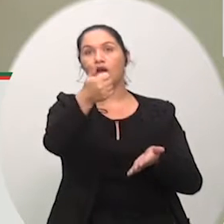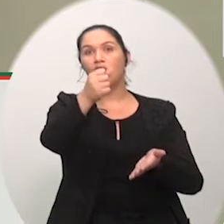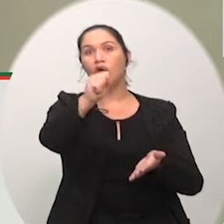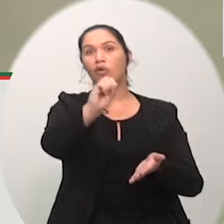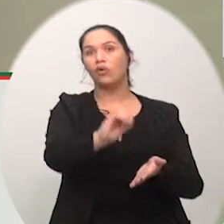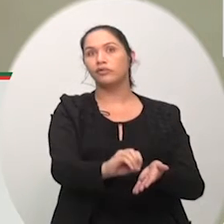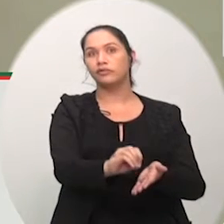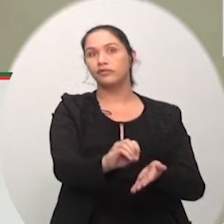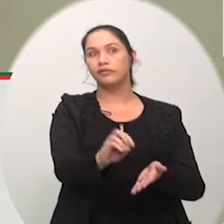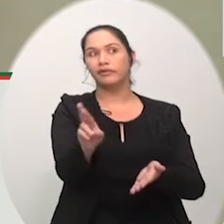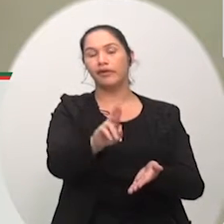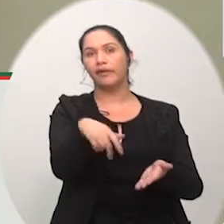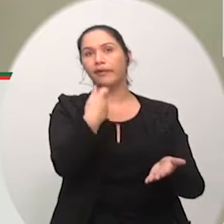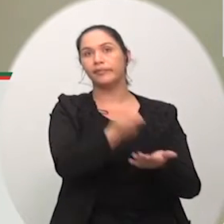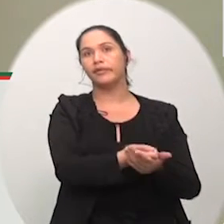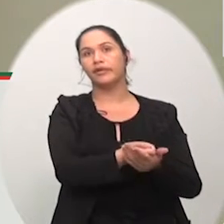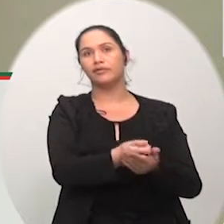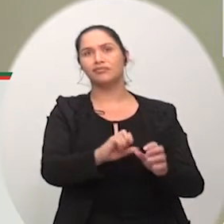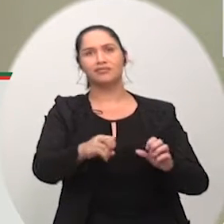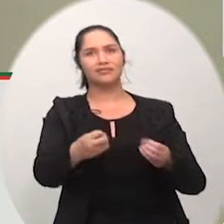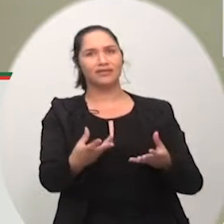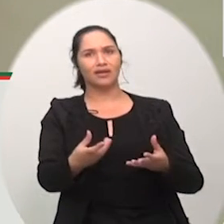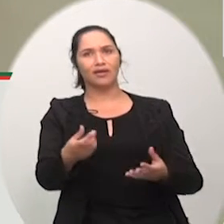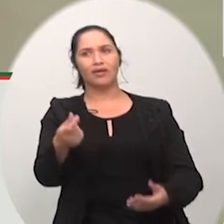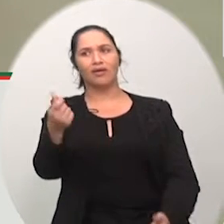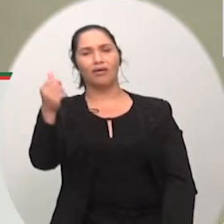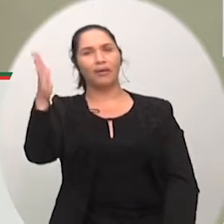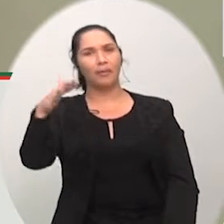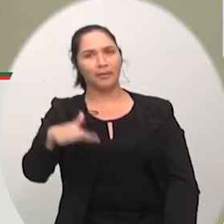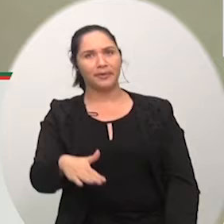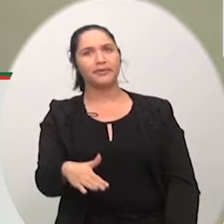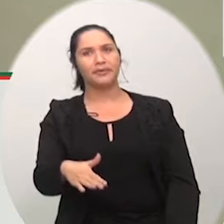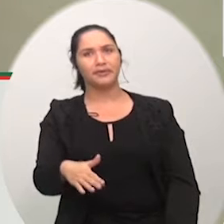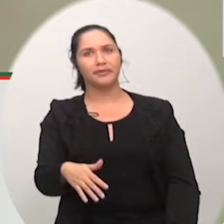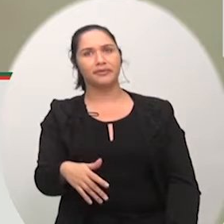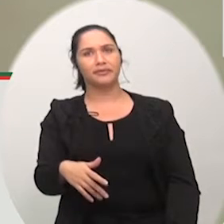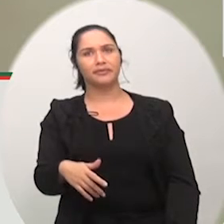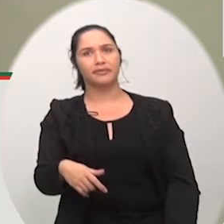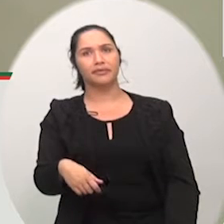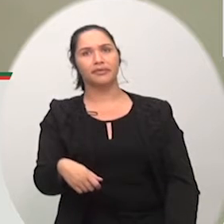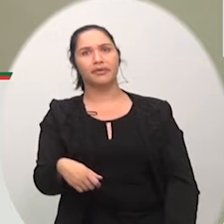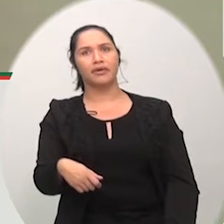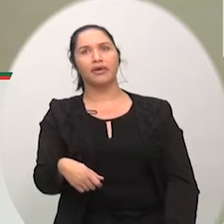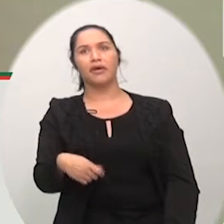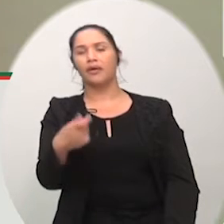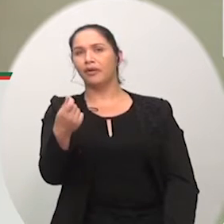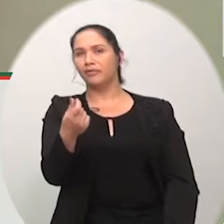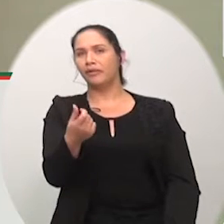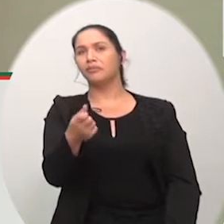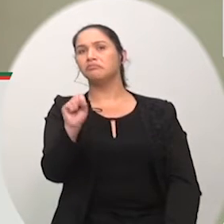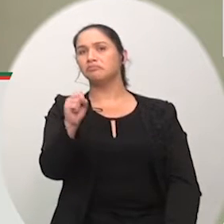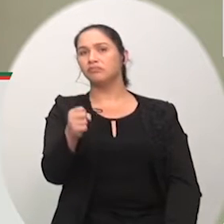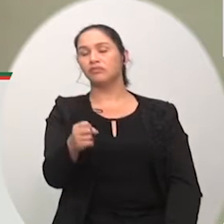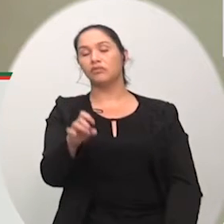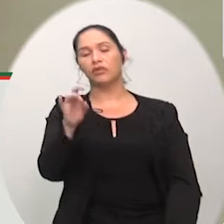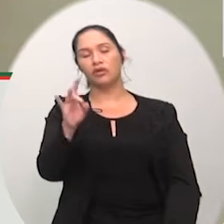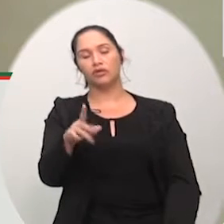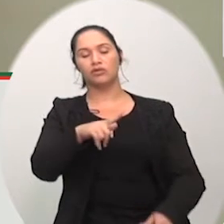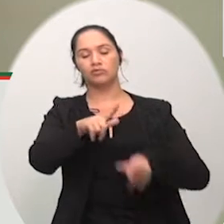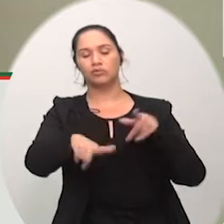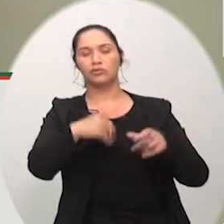cemitério então olha quanto dá para baratear quando se trabalha de forma justa de forma correta também